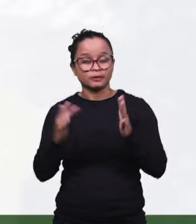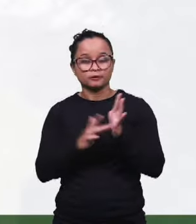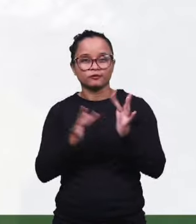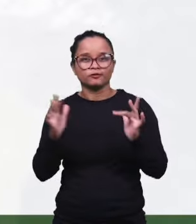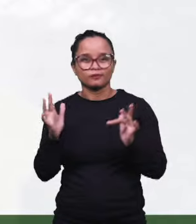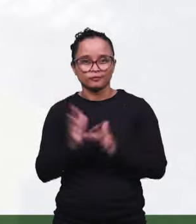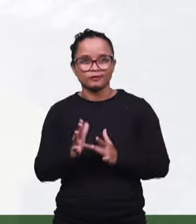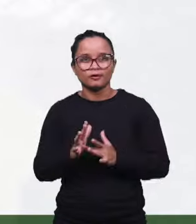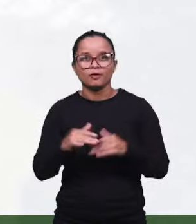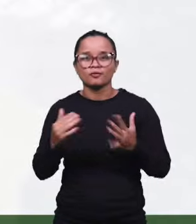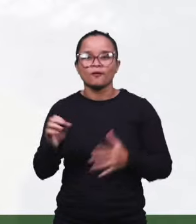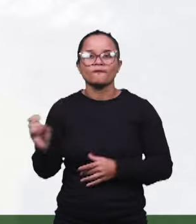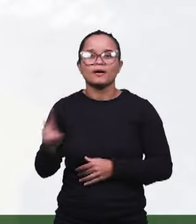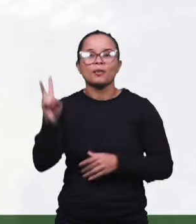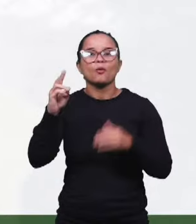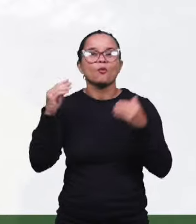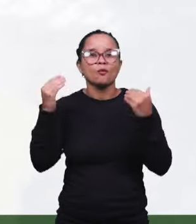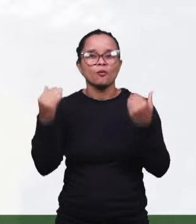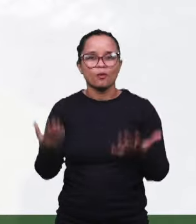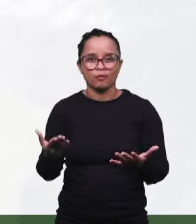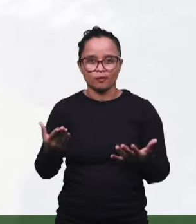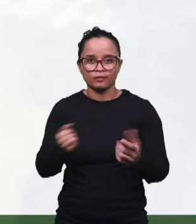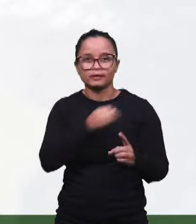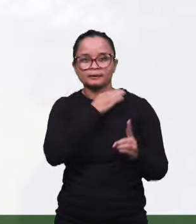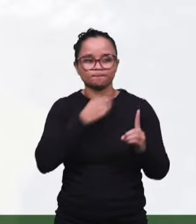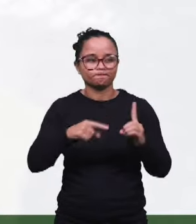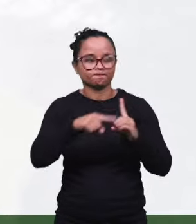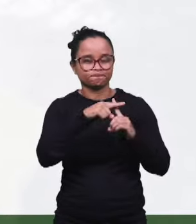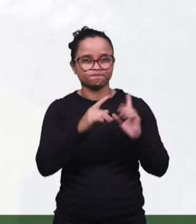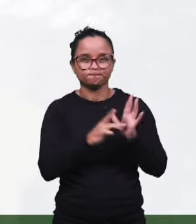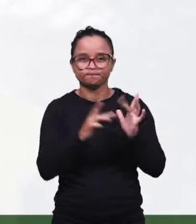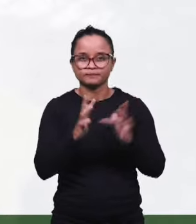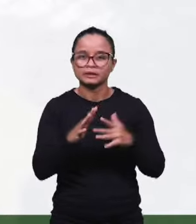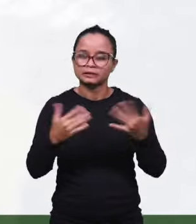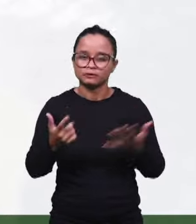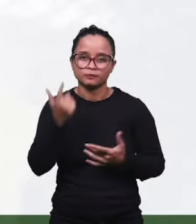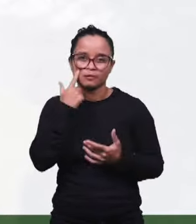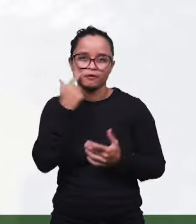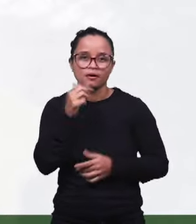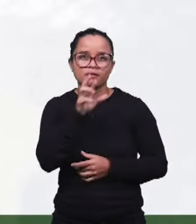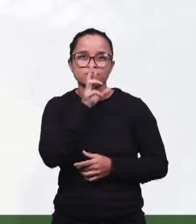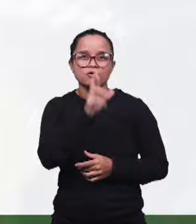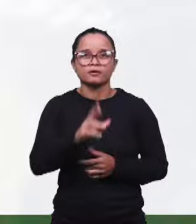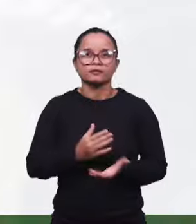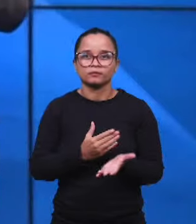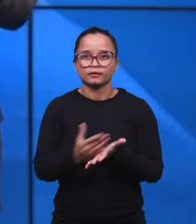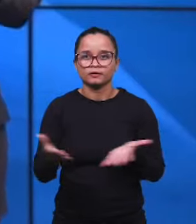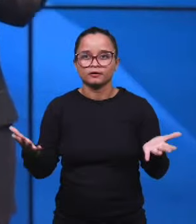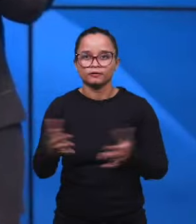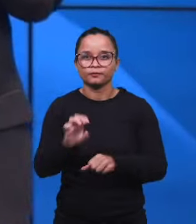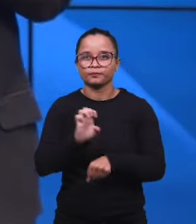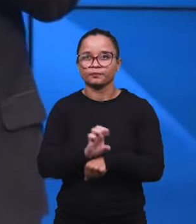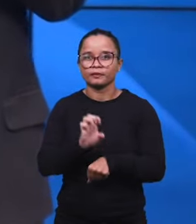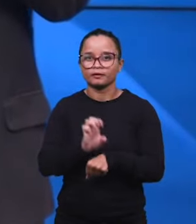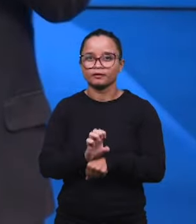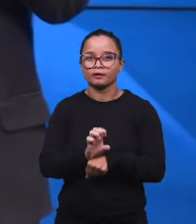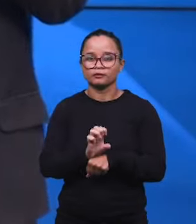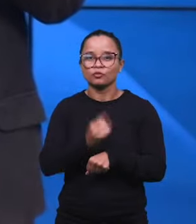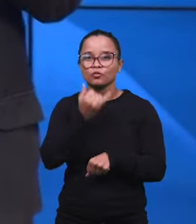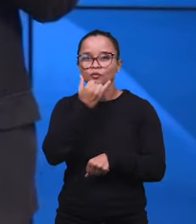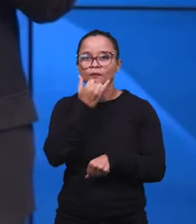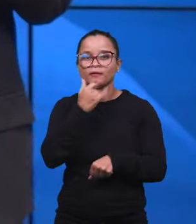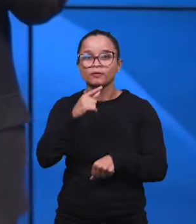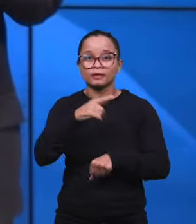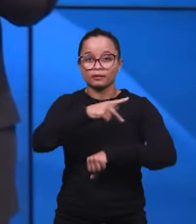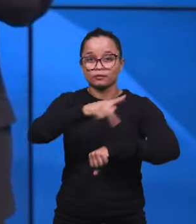igreja, qual é o valor que é dado a esse sacrifício? Então, vamos às respostas. Nós vamos começar lá pelos Estados Unidos,